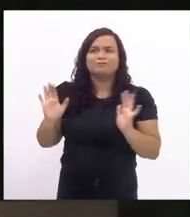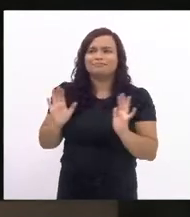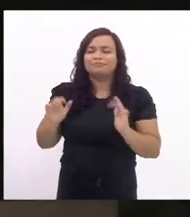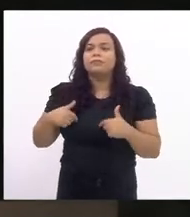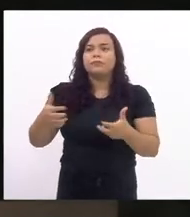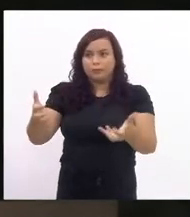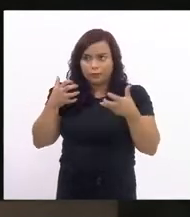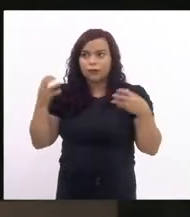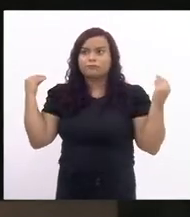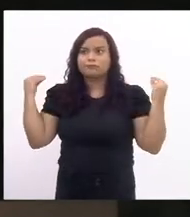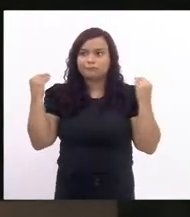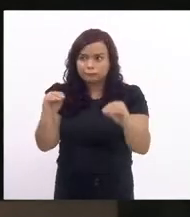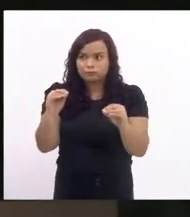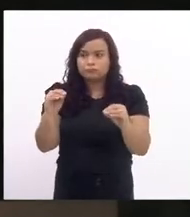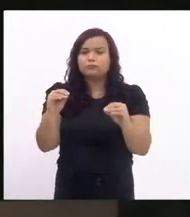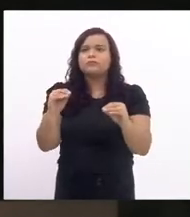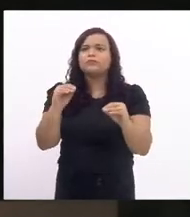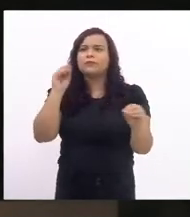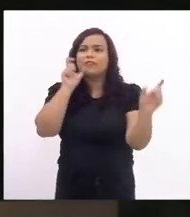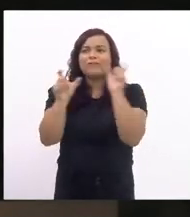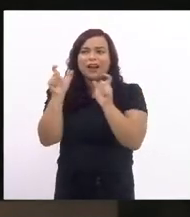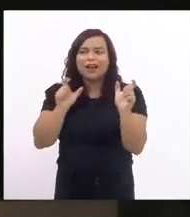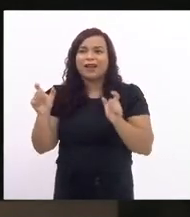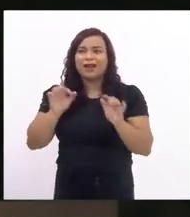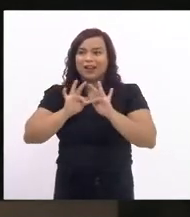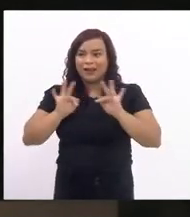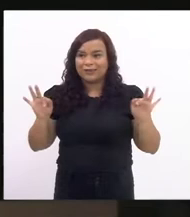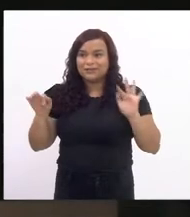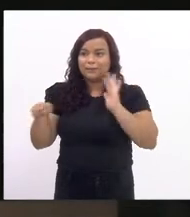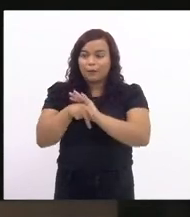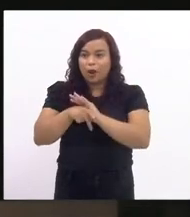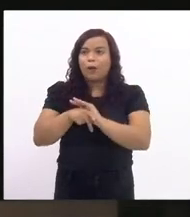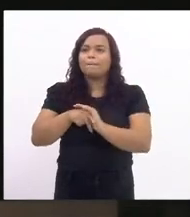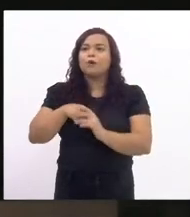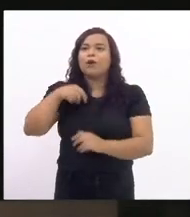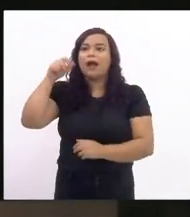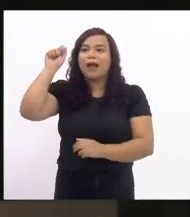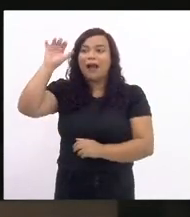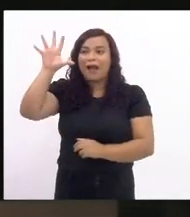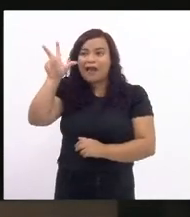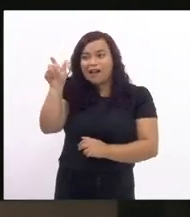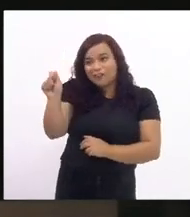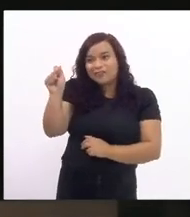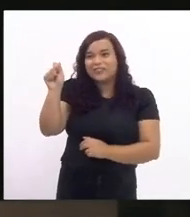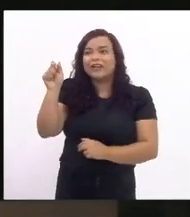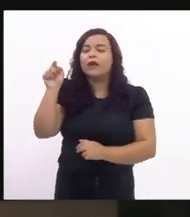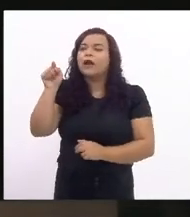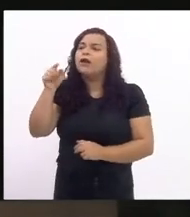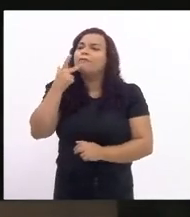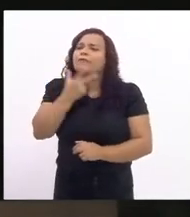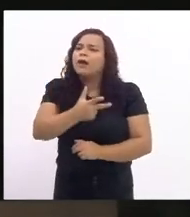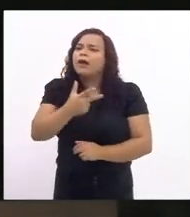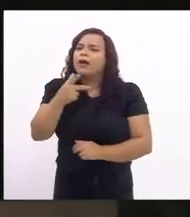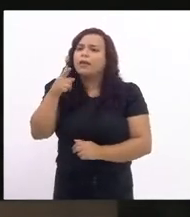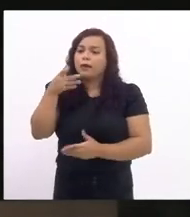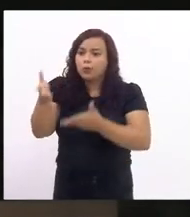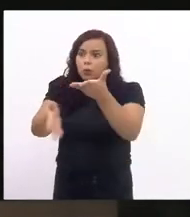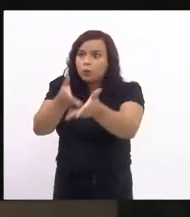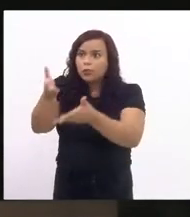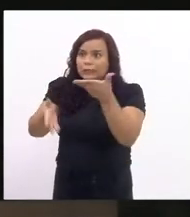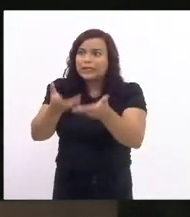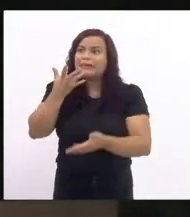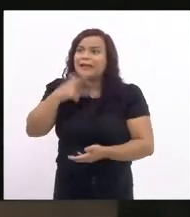de uma máxima de um ditado africano que diz que o cuidado das crianças deputado Eleomar é